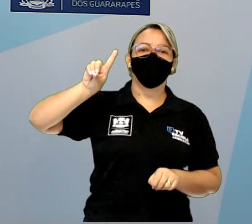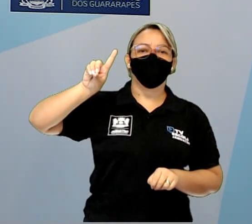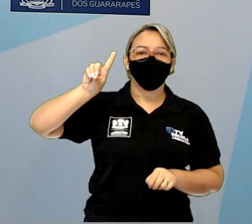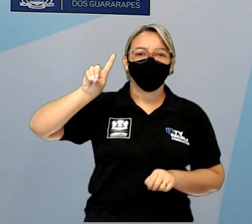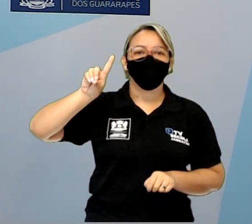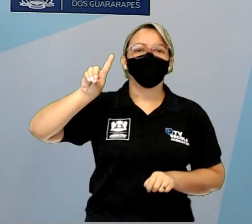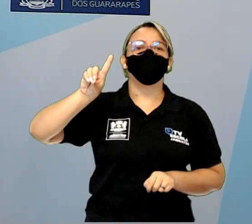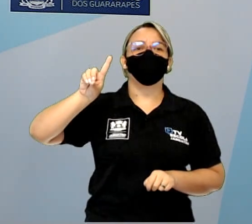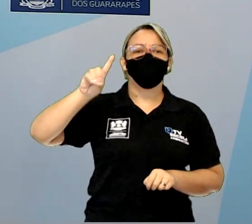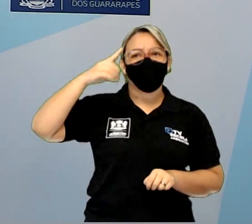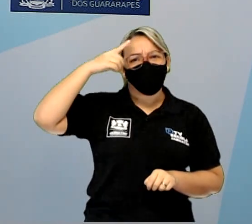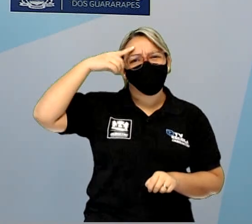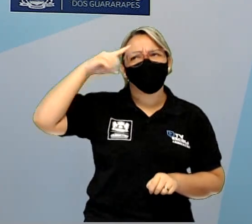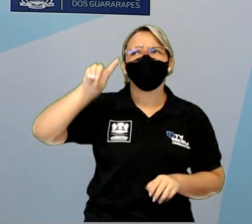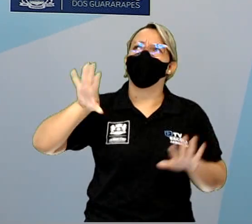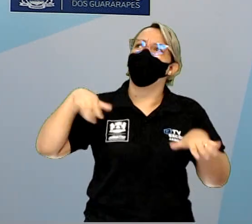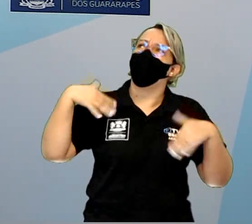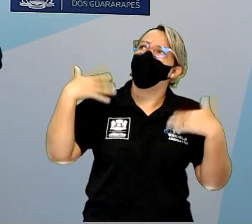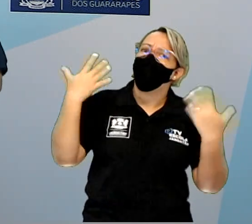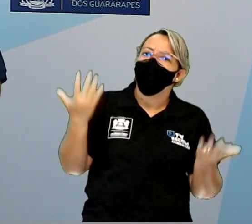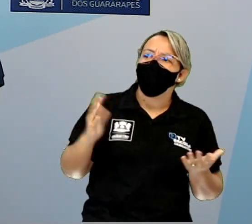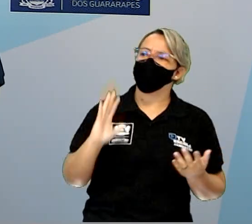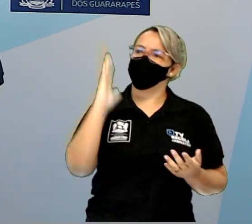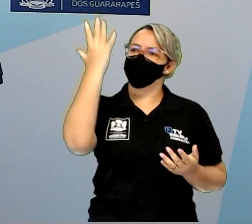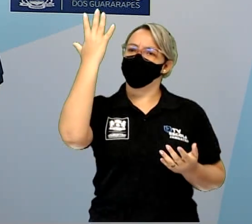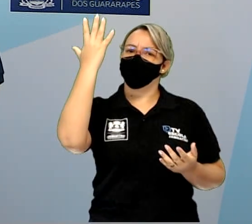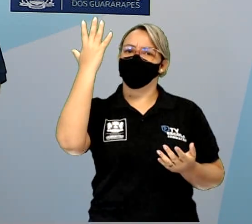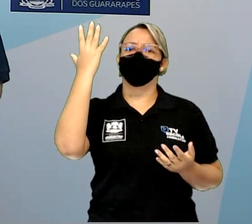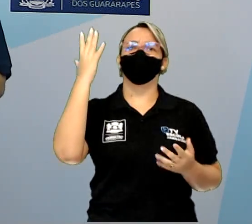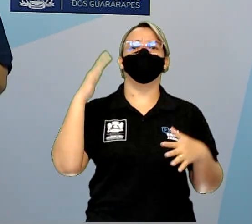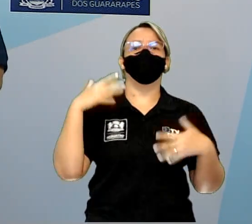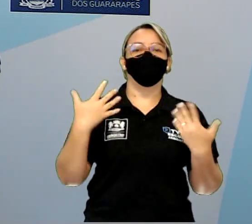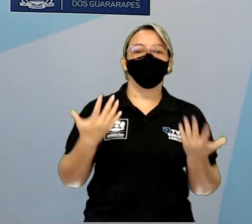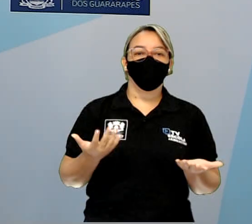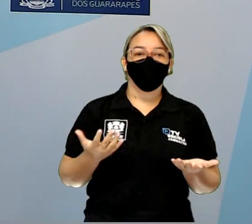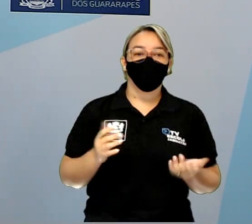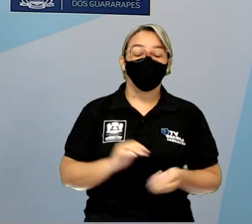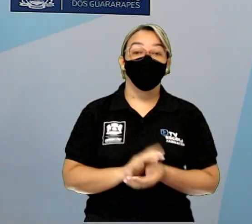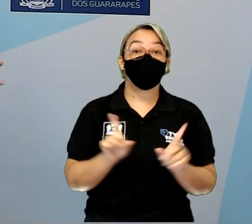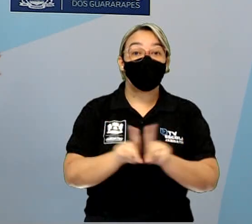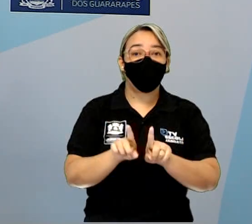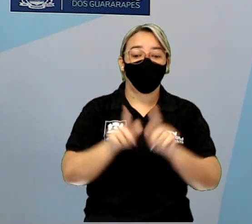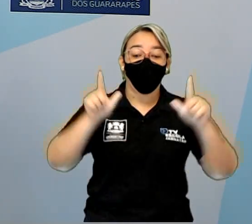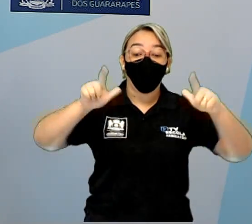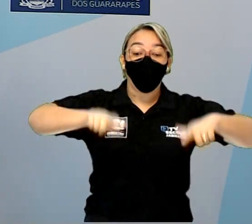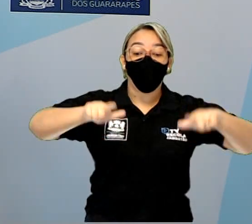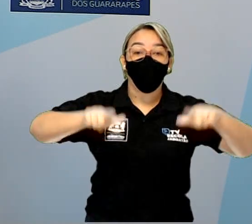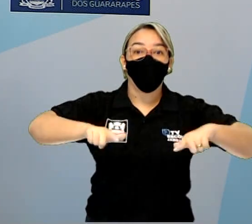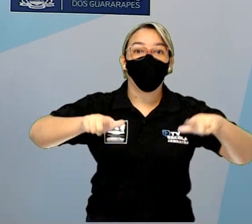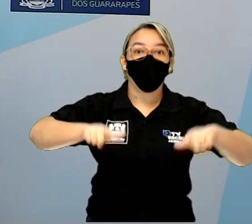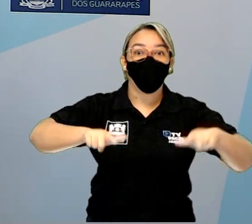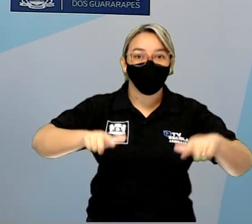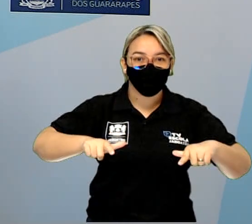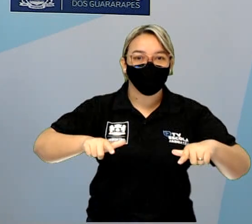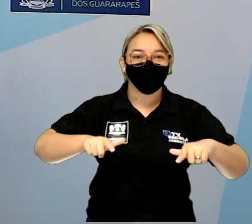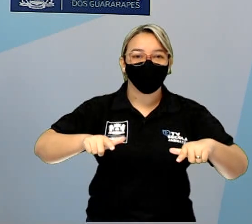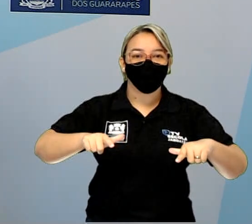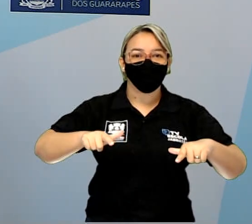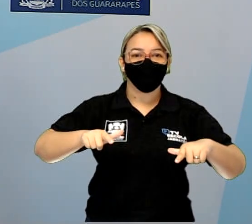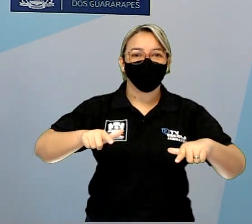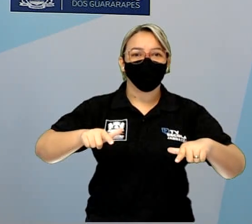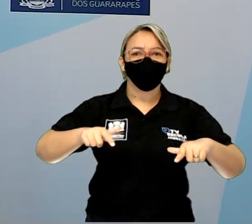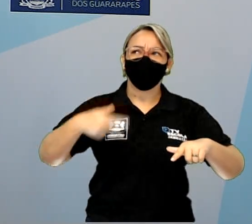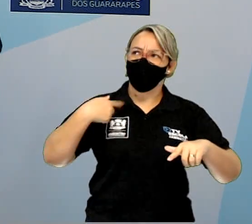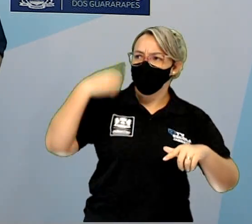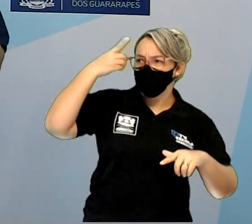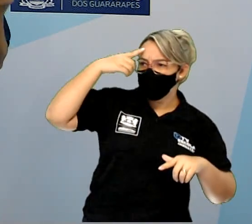dia, a data que vai acontecer aquele evento. E também um local. Se eu sou convidada, eu sei o dia,